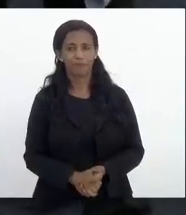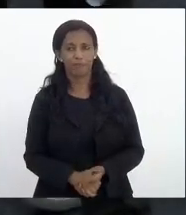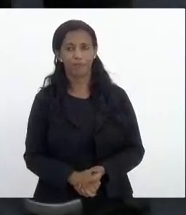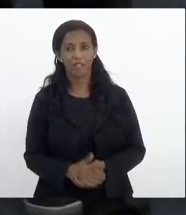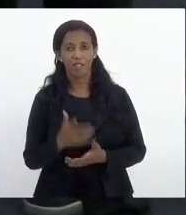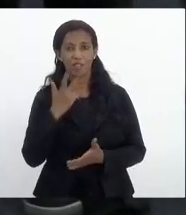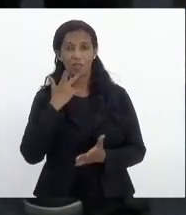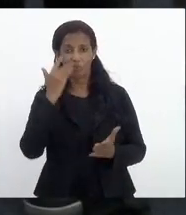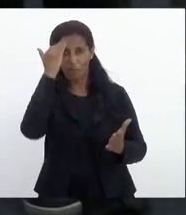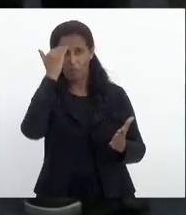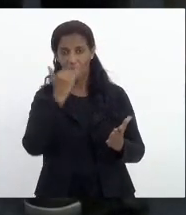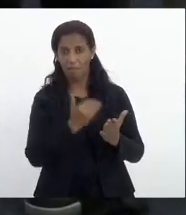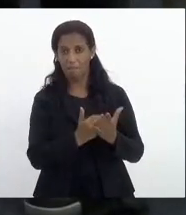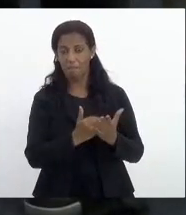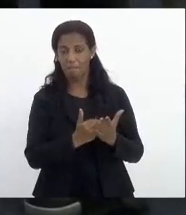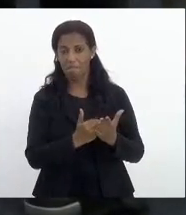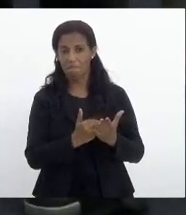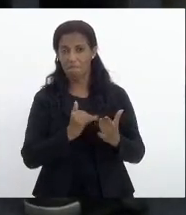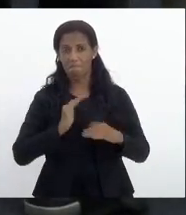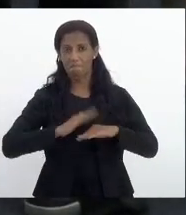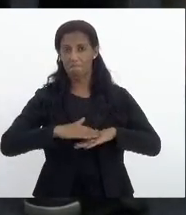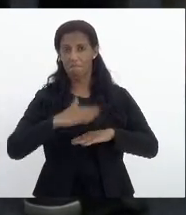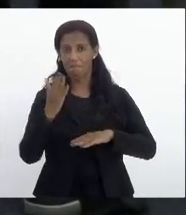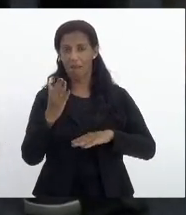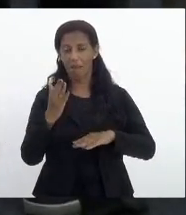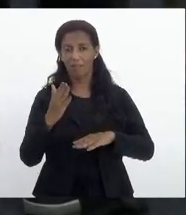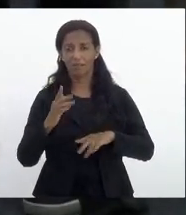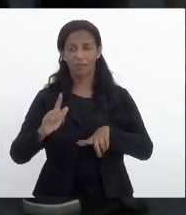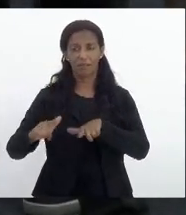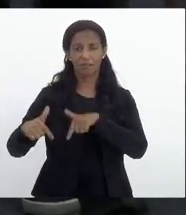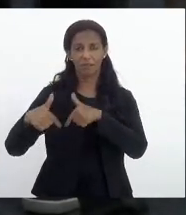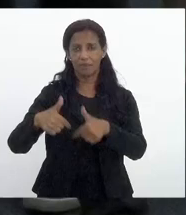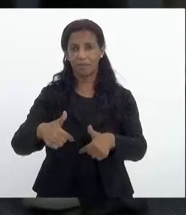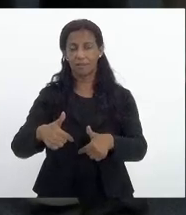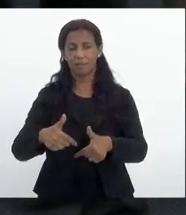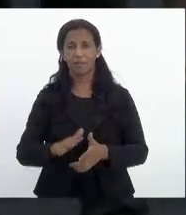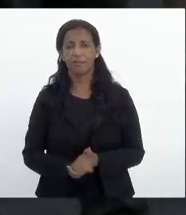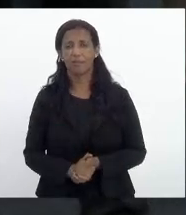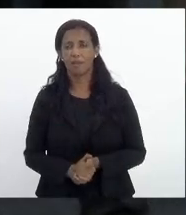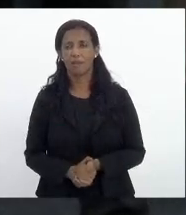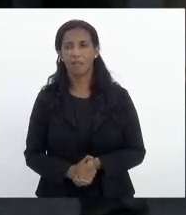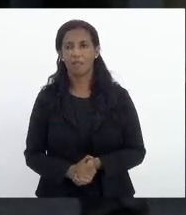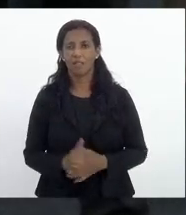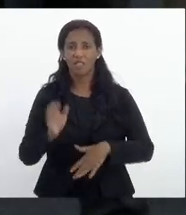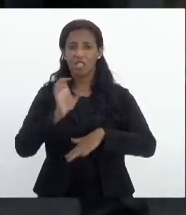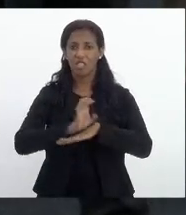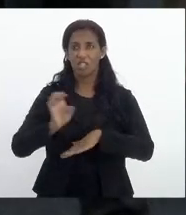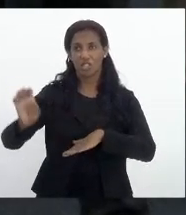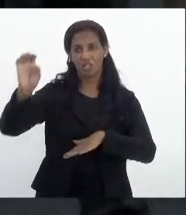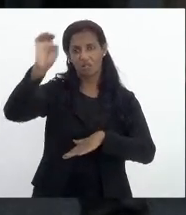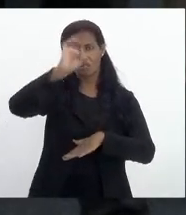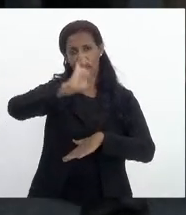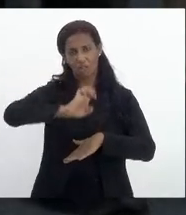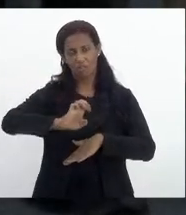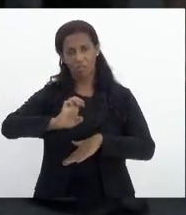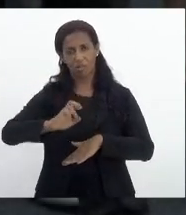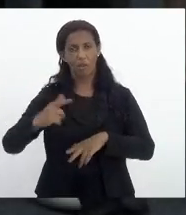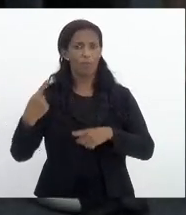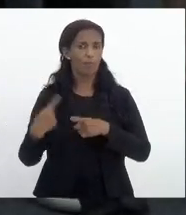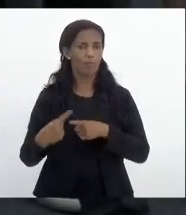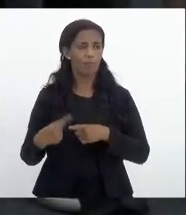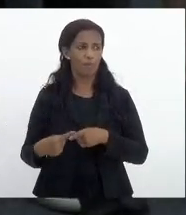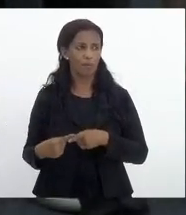respeito muito mais as operações interestaduais porque